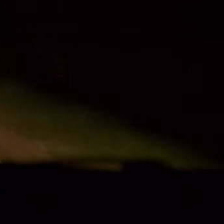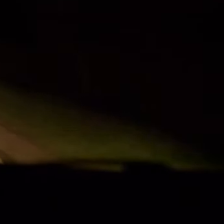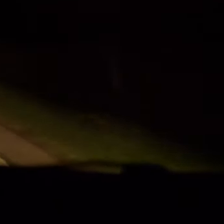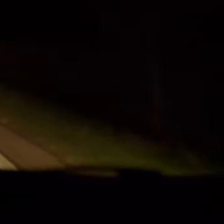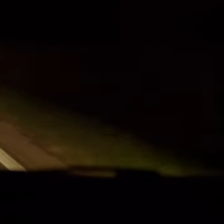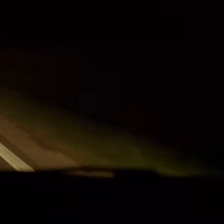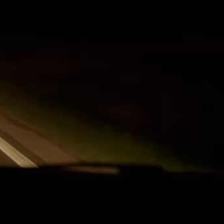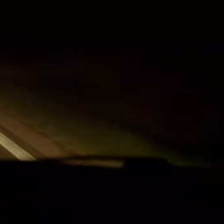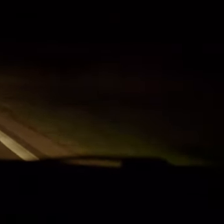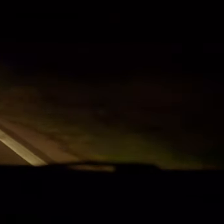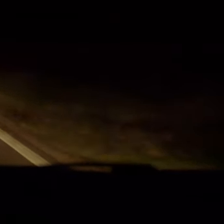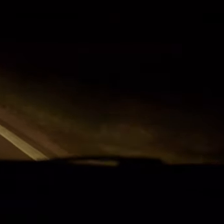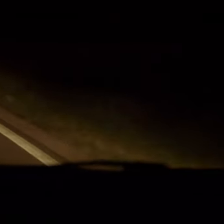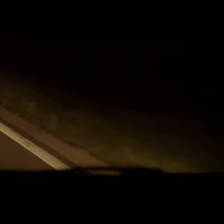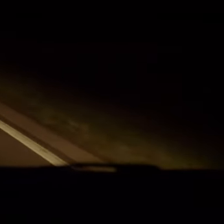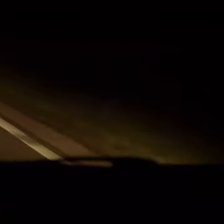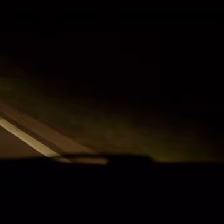Trafegam pela rodovia de noite